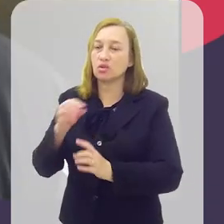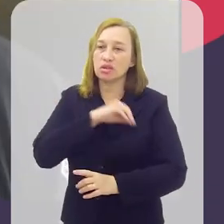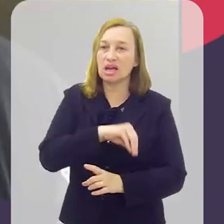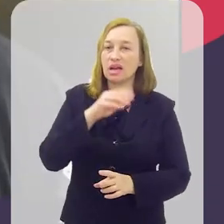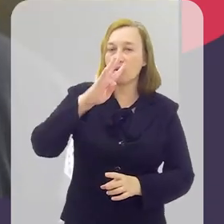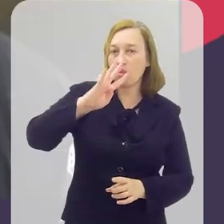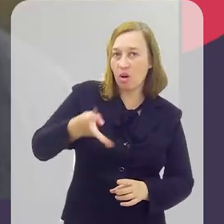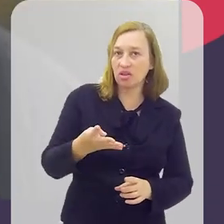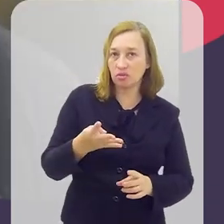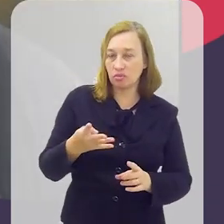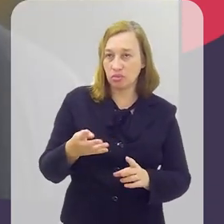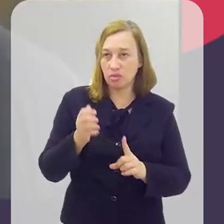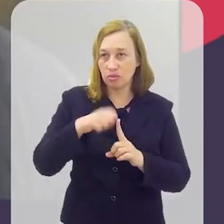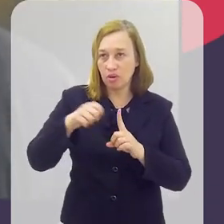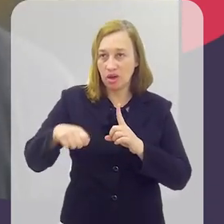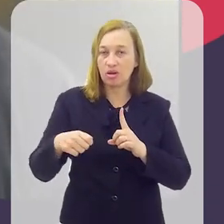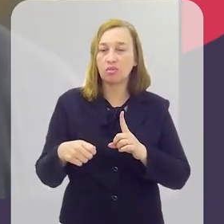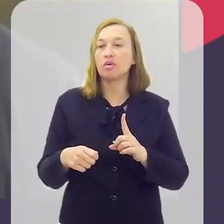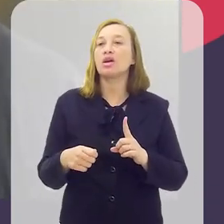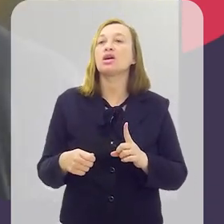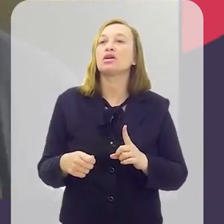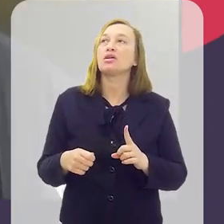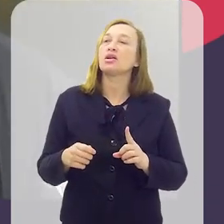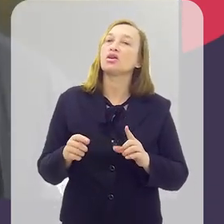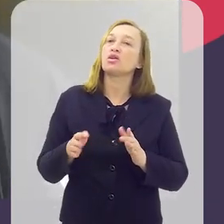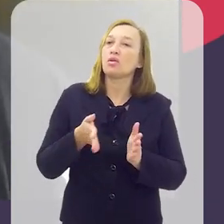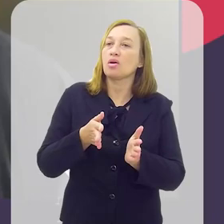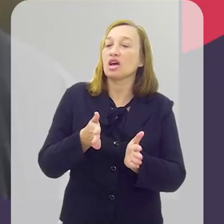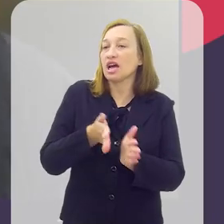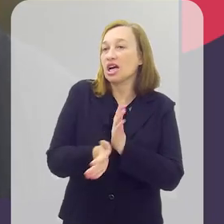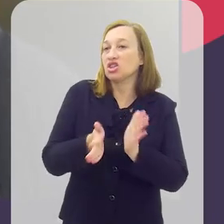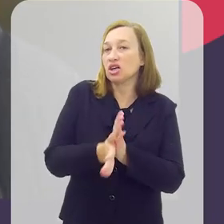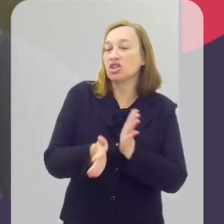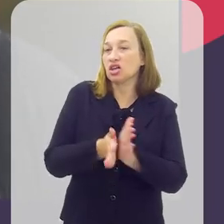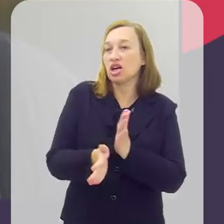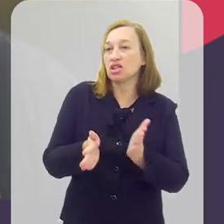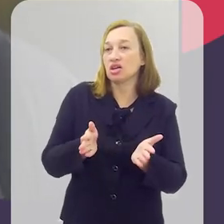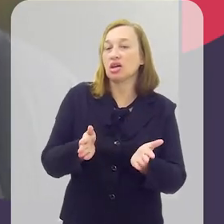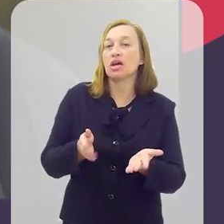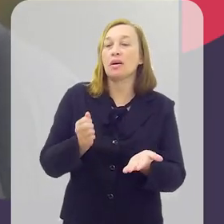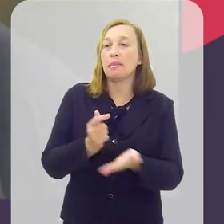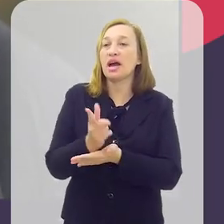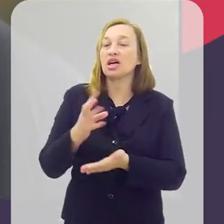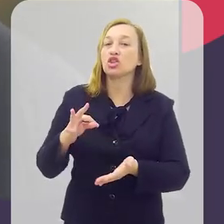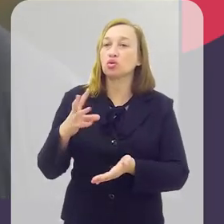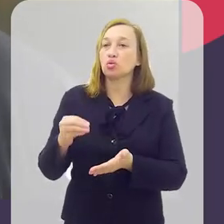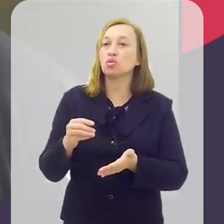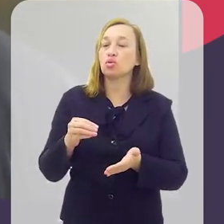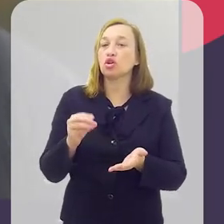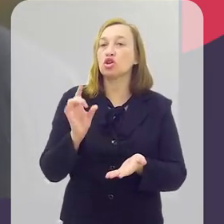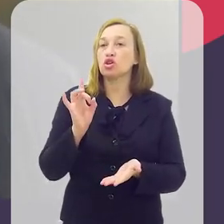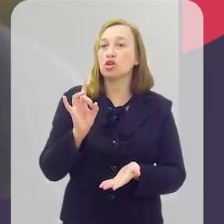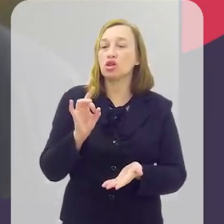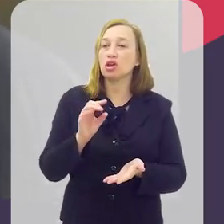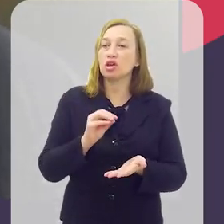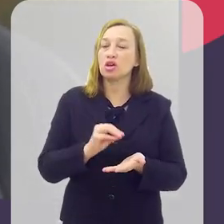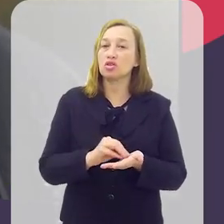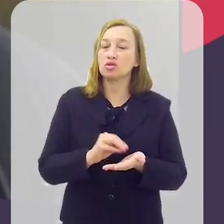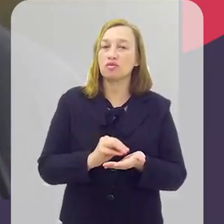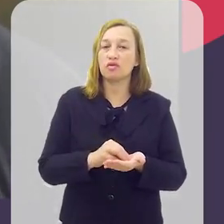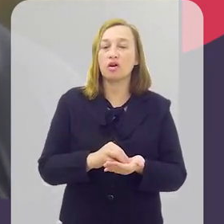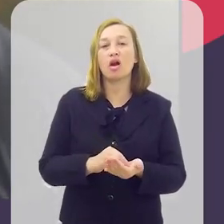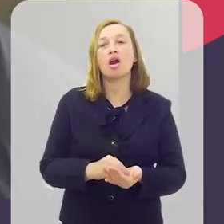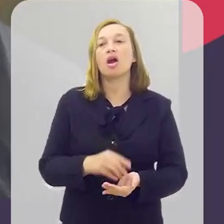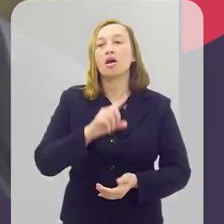R$.793. Porque tudo é por conta dele. Se eu colocasse o